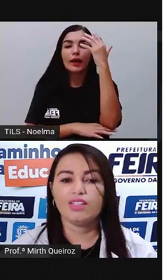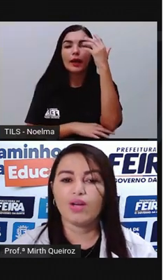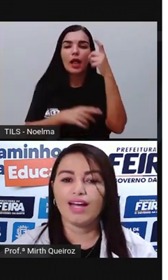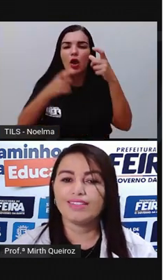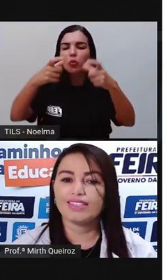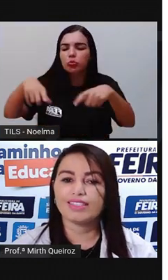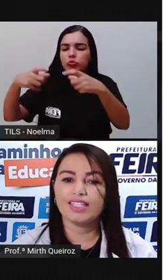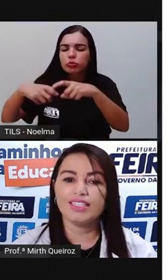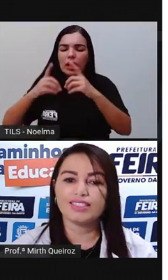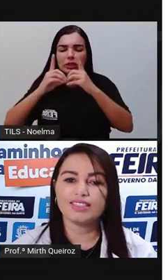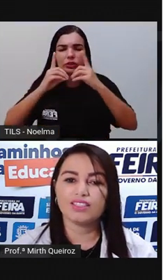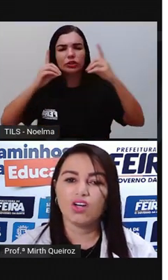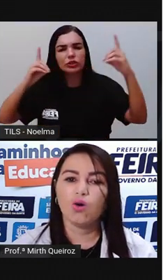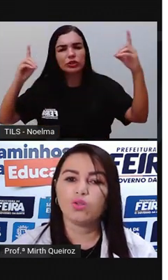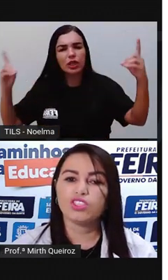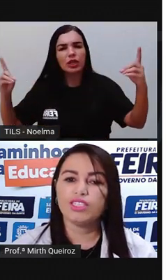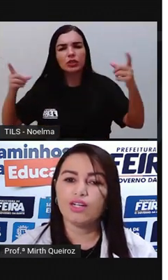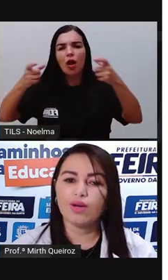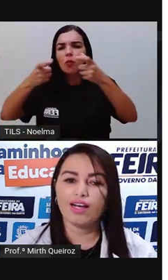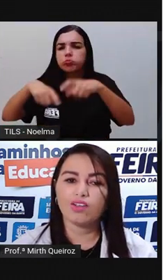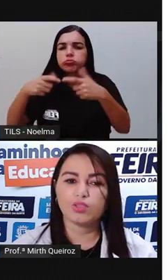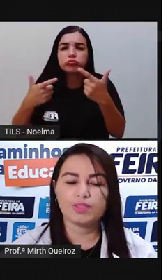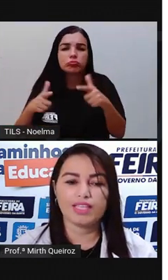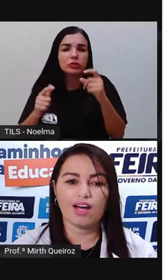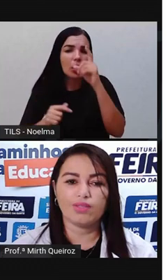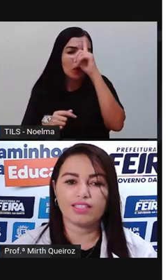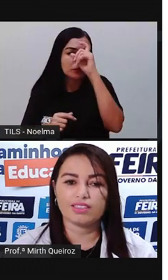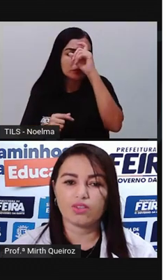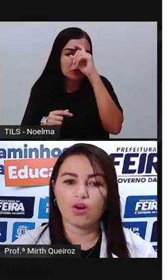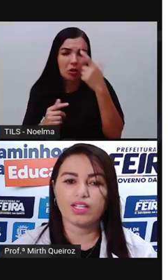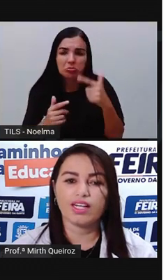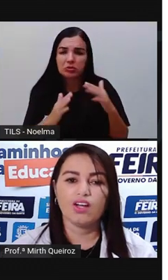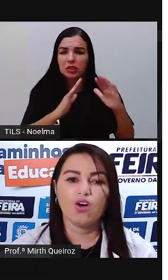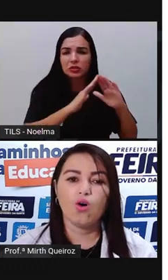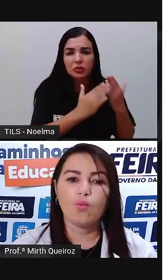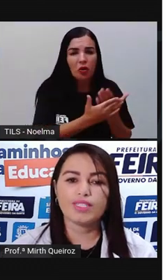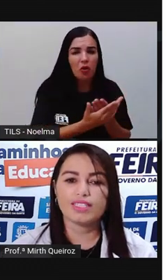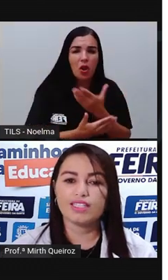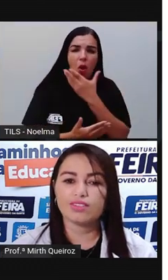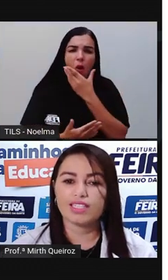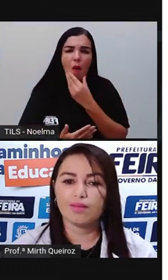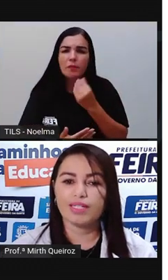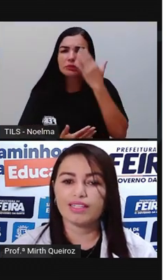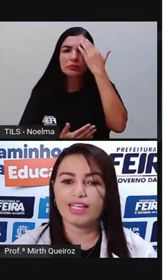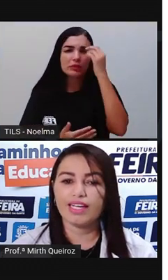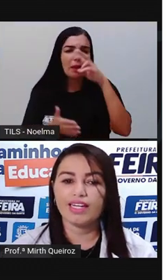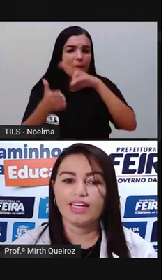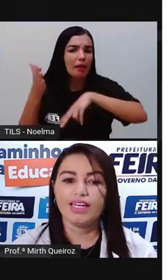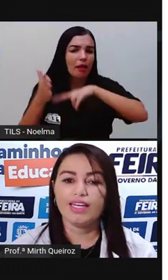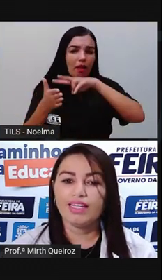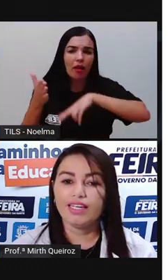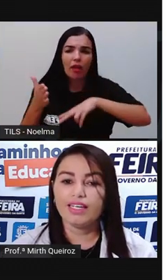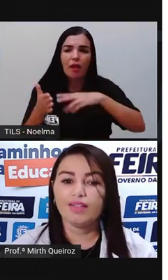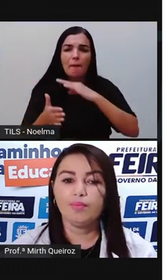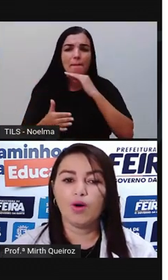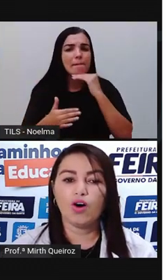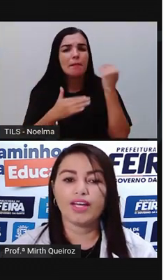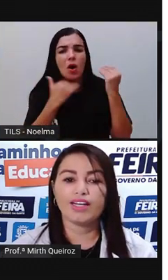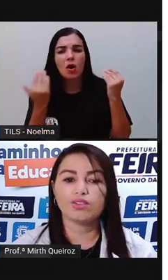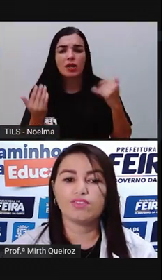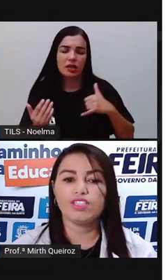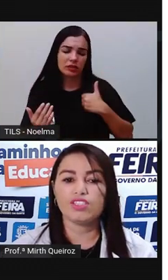Em lugares distantes, onde não há hospital nem escola, homens que não sabem ler e